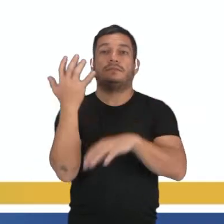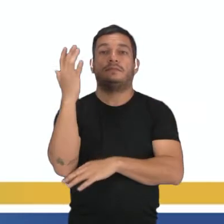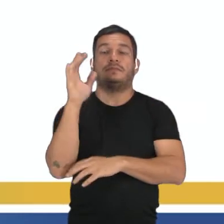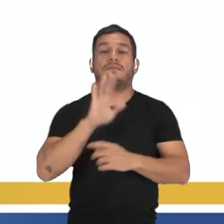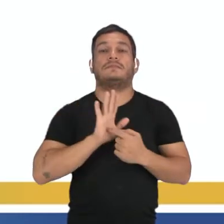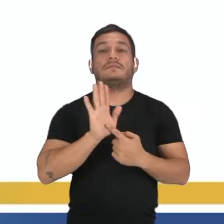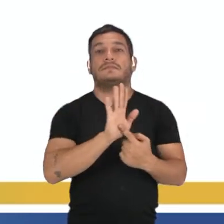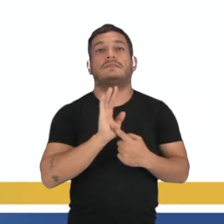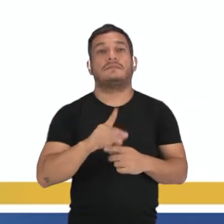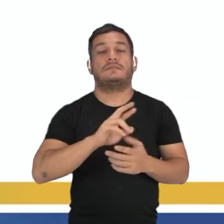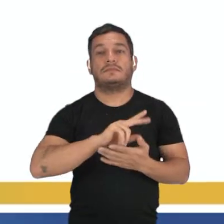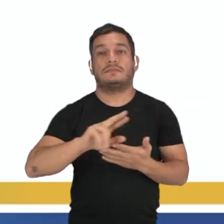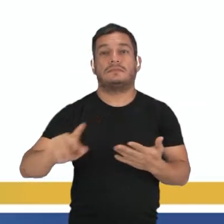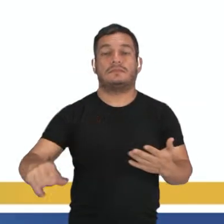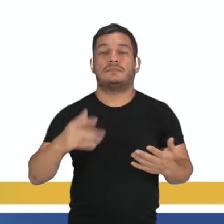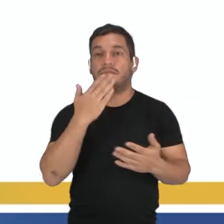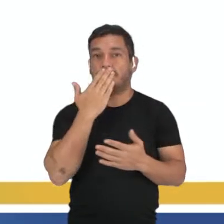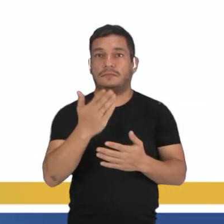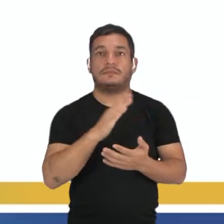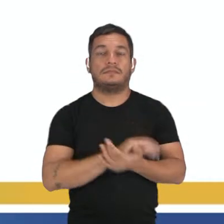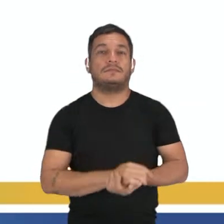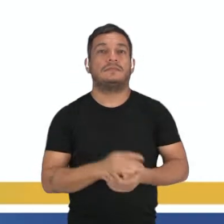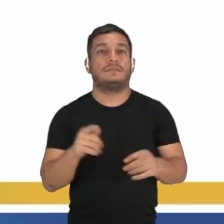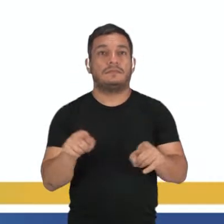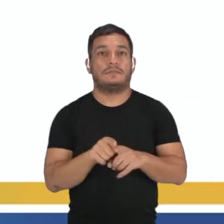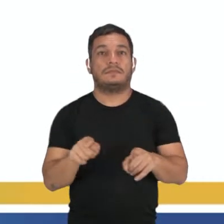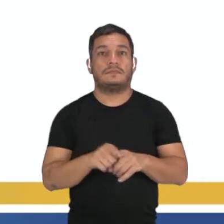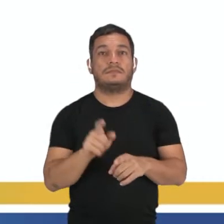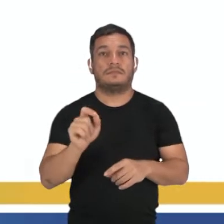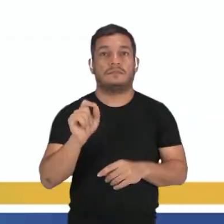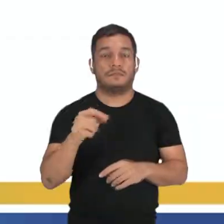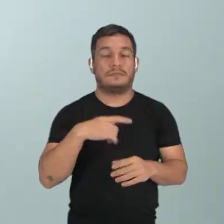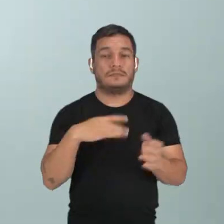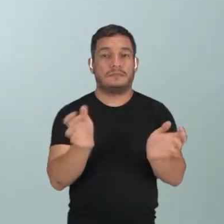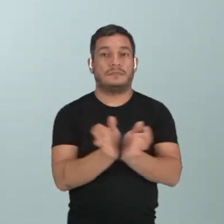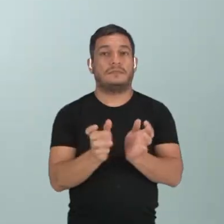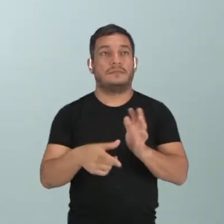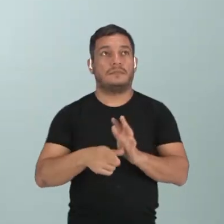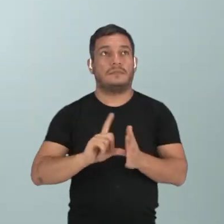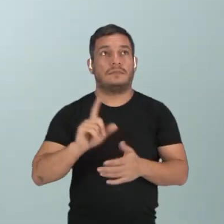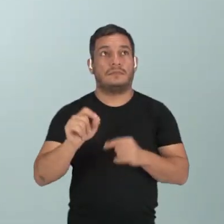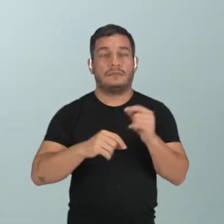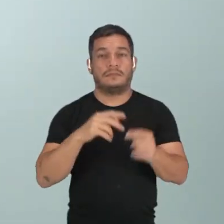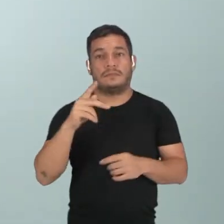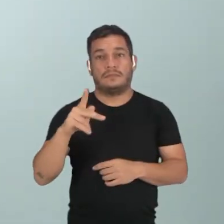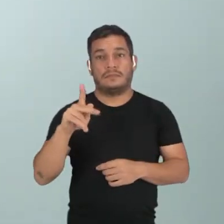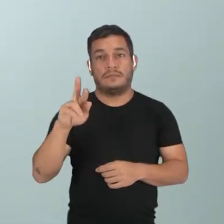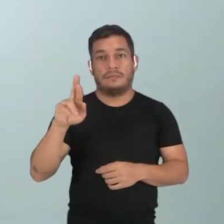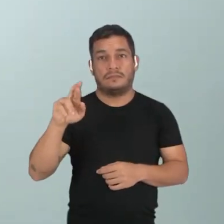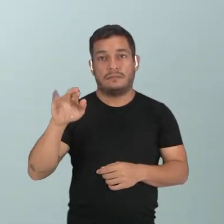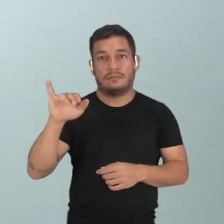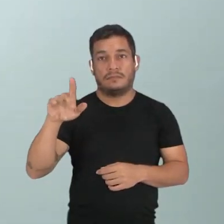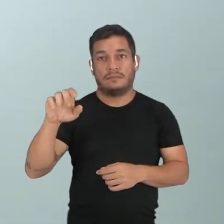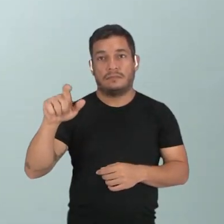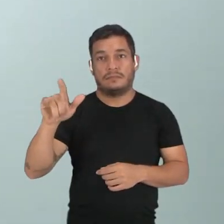apresentam a maior variedade de espécies. Além disso, assim como os grupos anteriores, são pluricelulares, formados por muitas células,